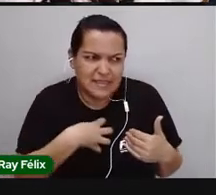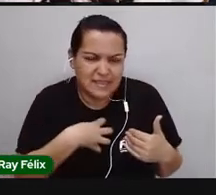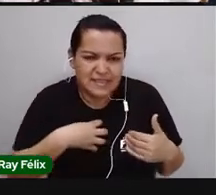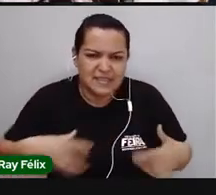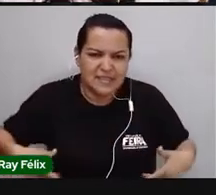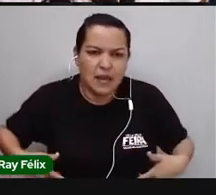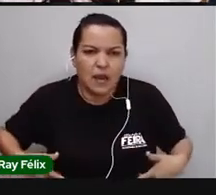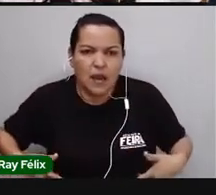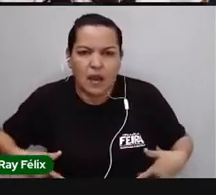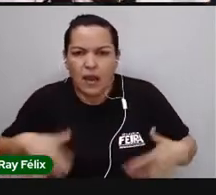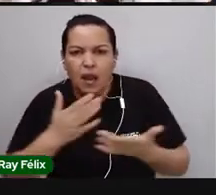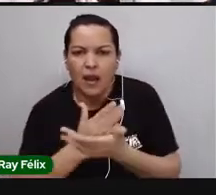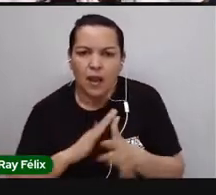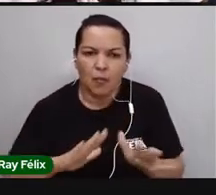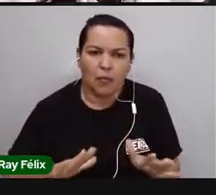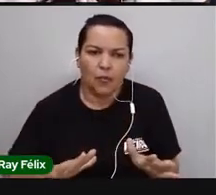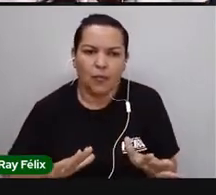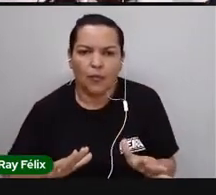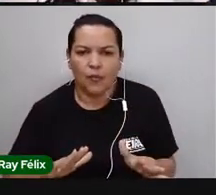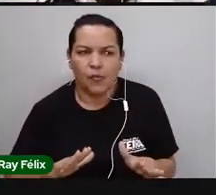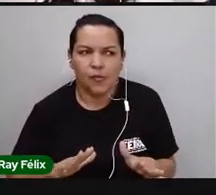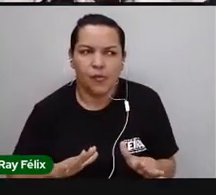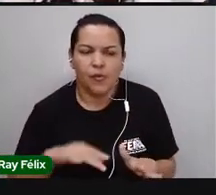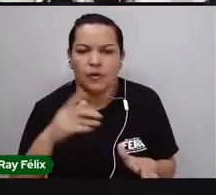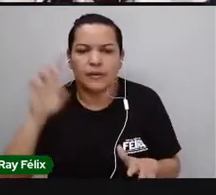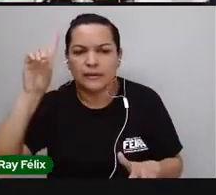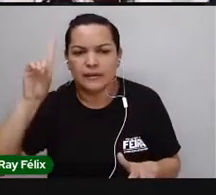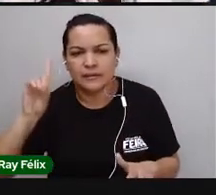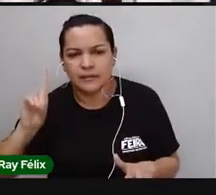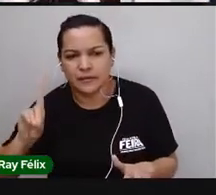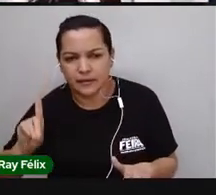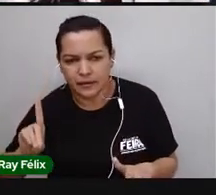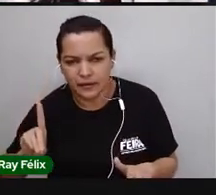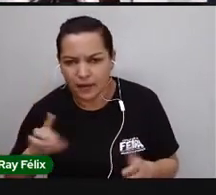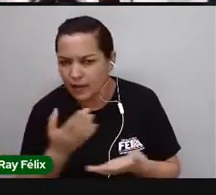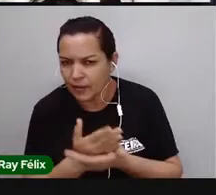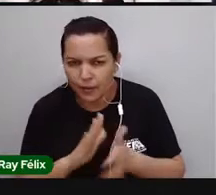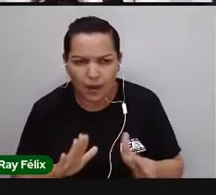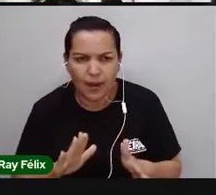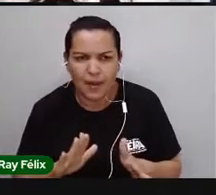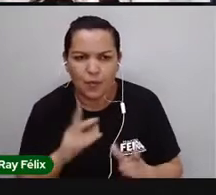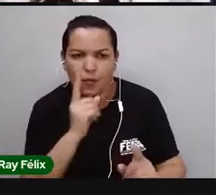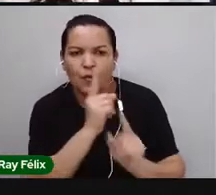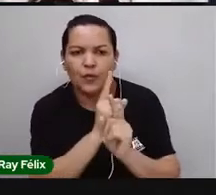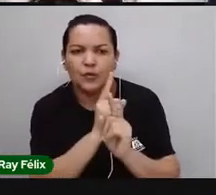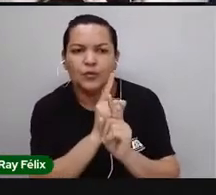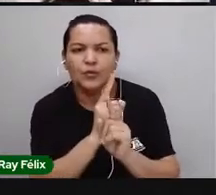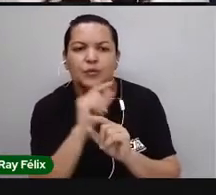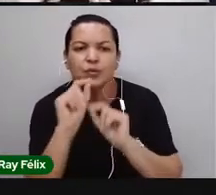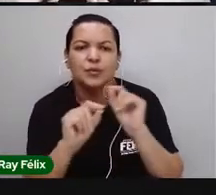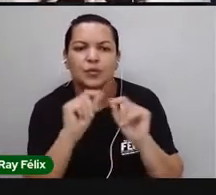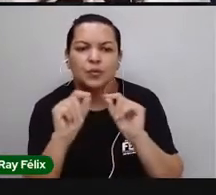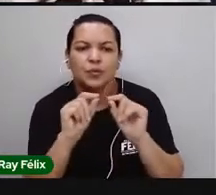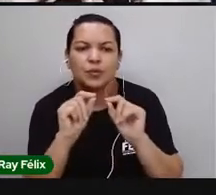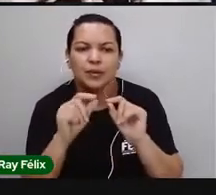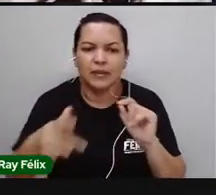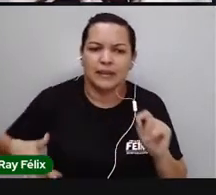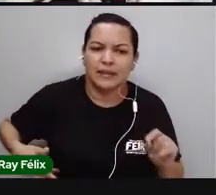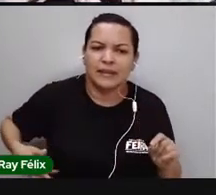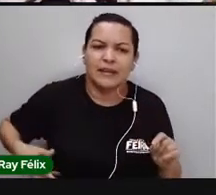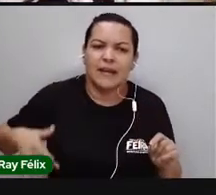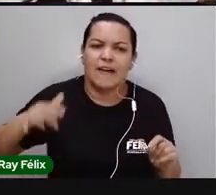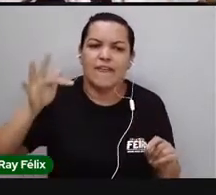minhas costelas. O que acontece? Do lado direito, assim que acabar minhas costelinhas, eu vou sentir o meu fígado.